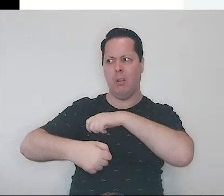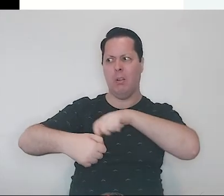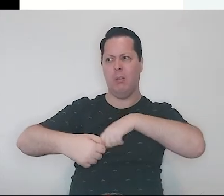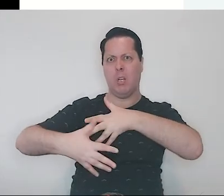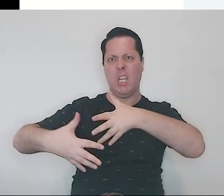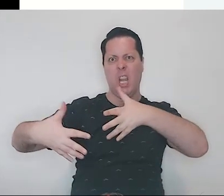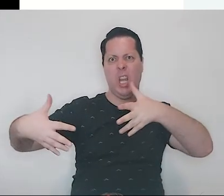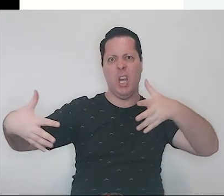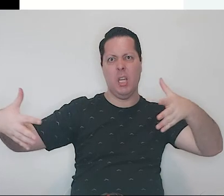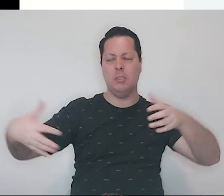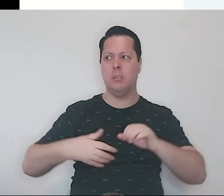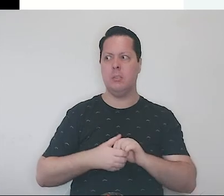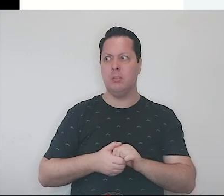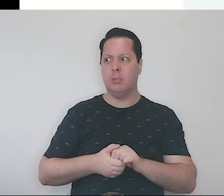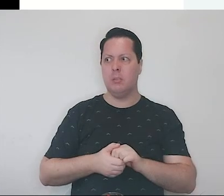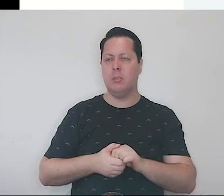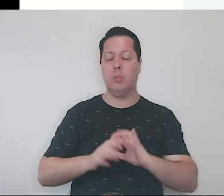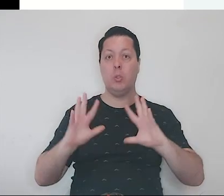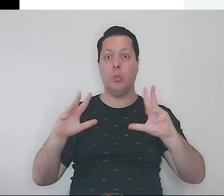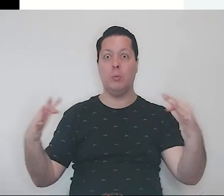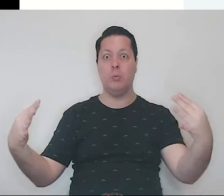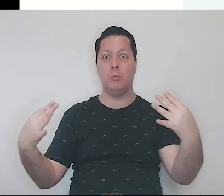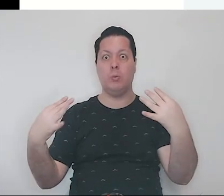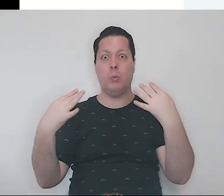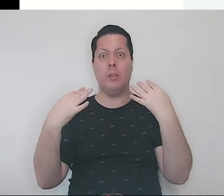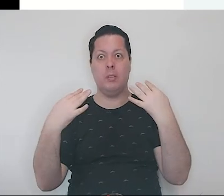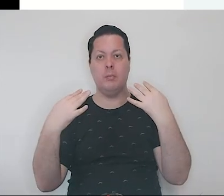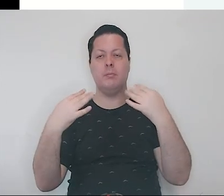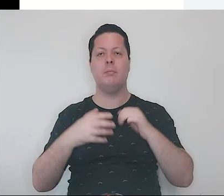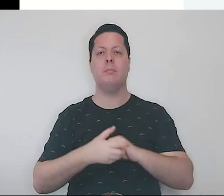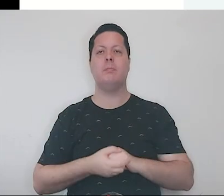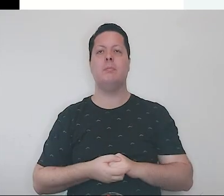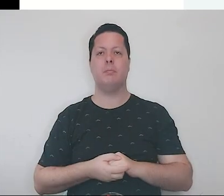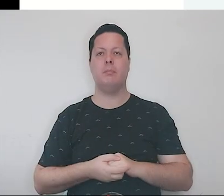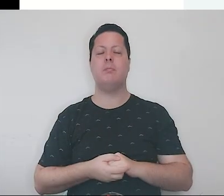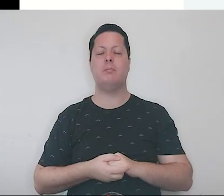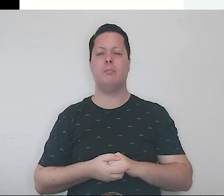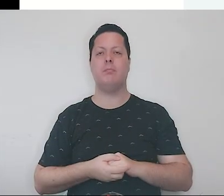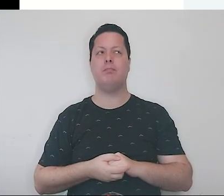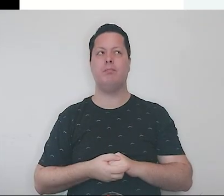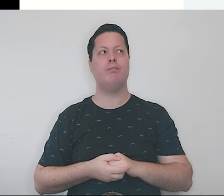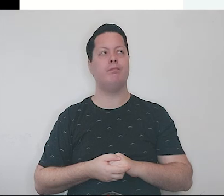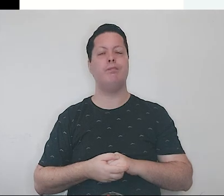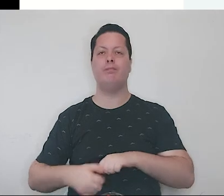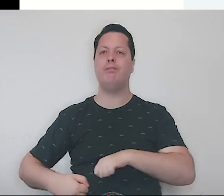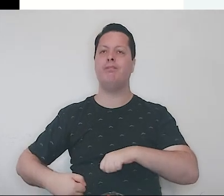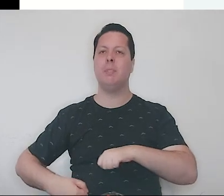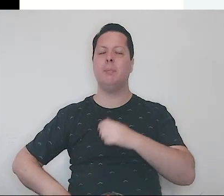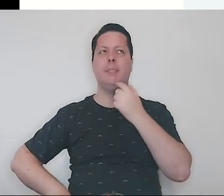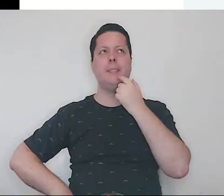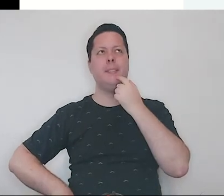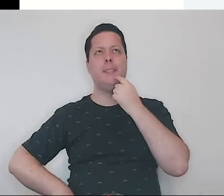panelão gigante que está no pátio, todo mundo olhando para ele e aí ele fica